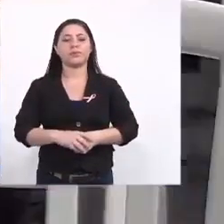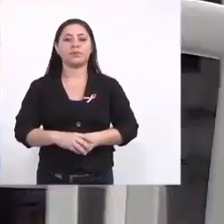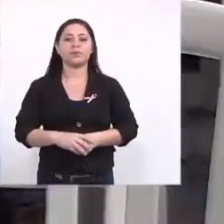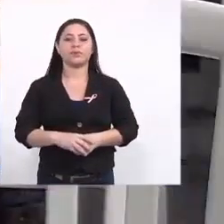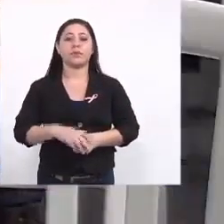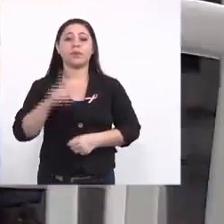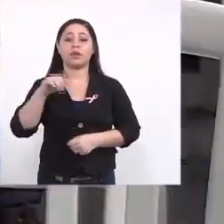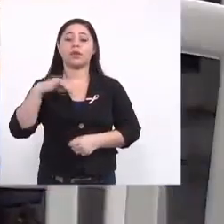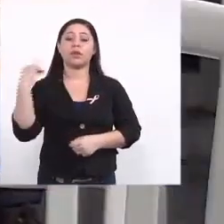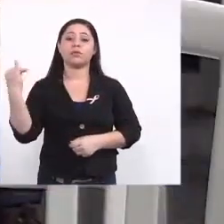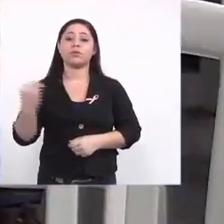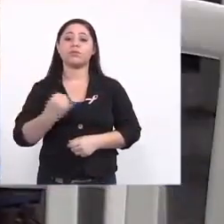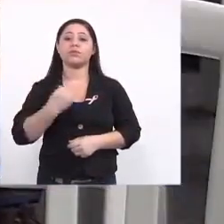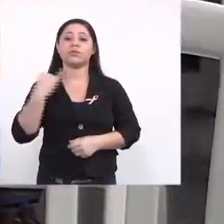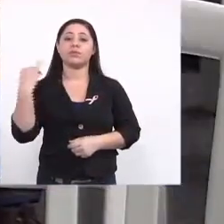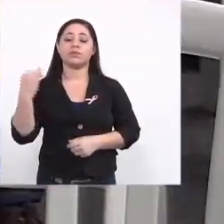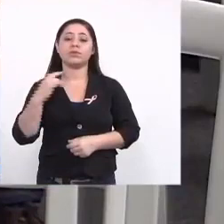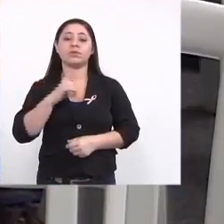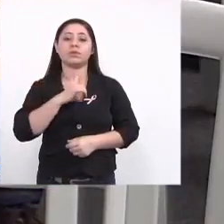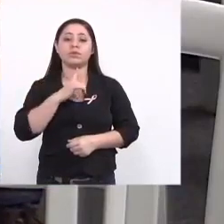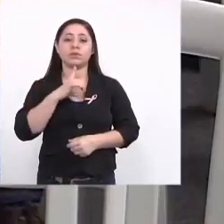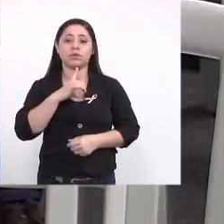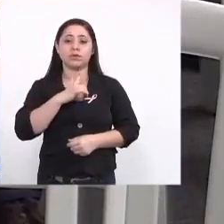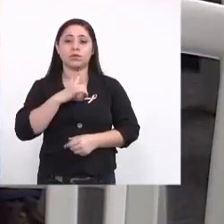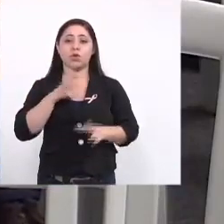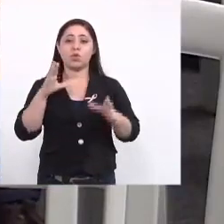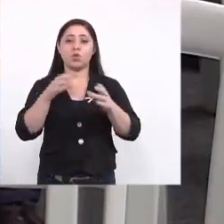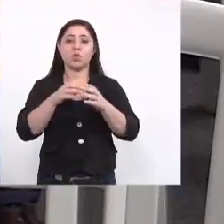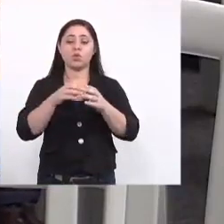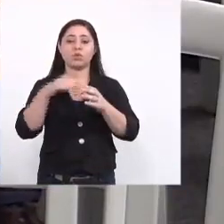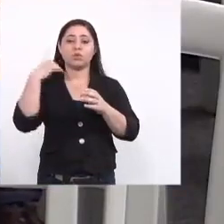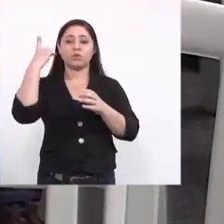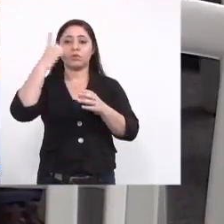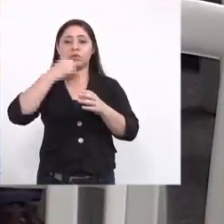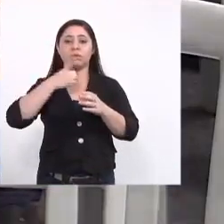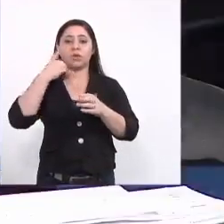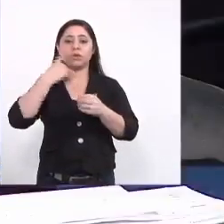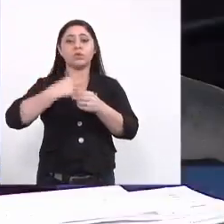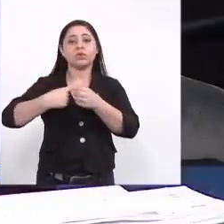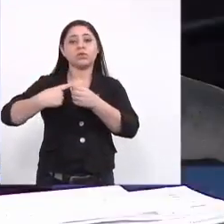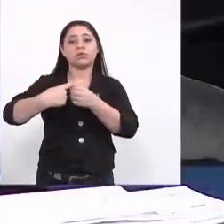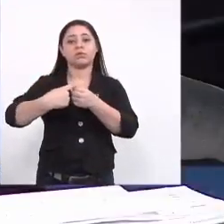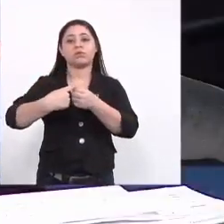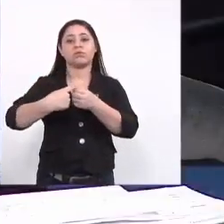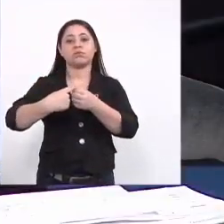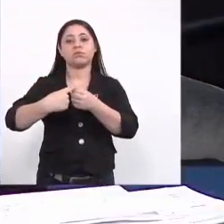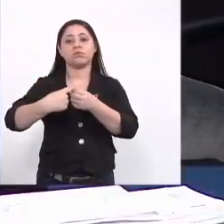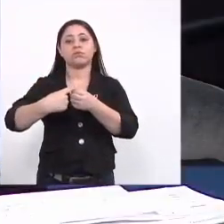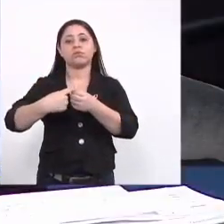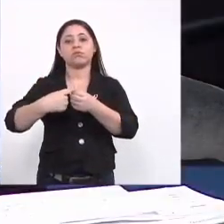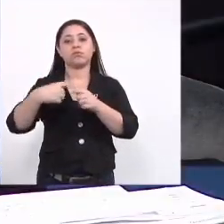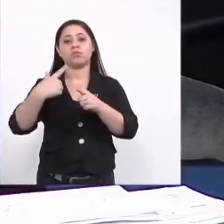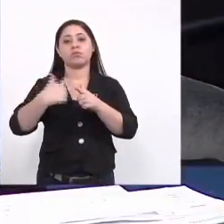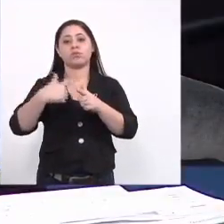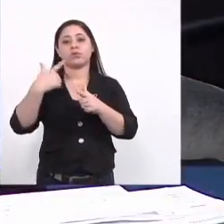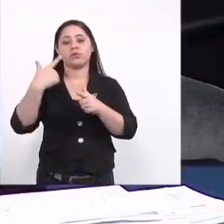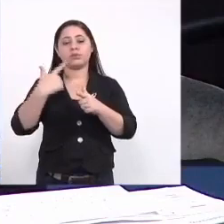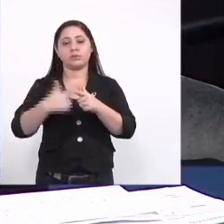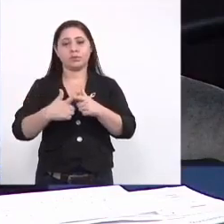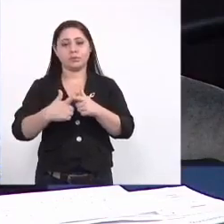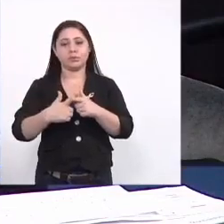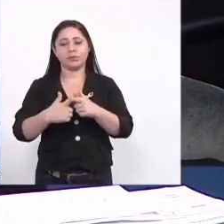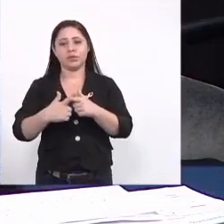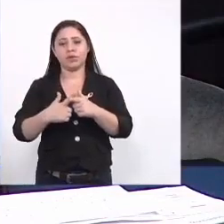e é importante nós termos as frentes parlamentares municipais que as frentes parlamentares